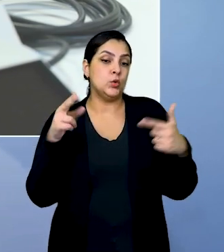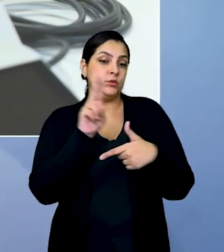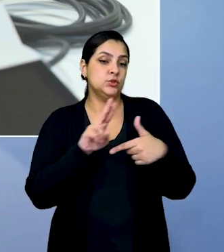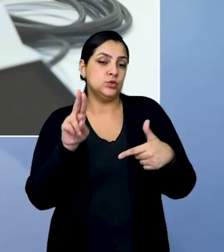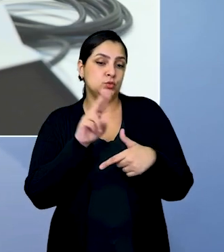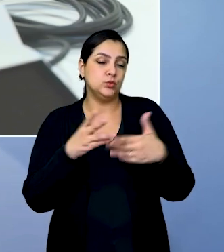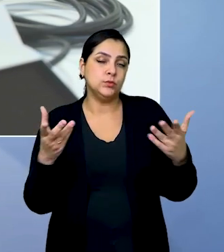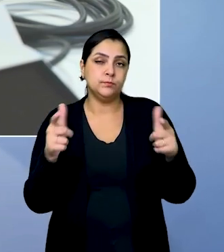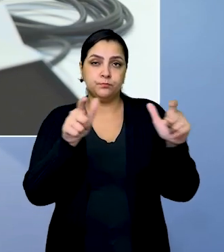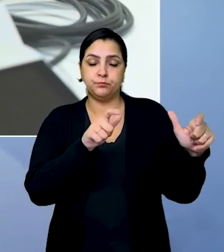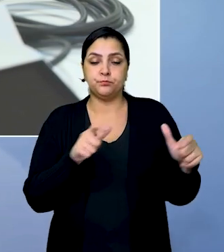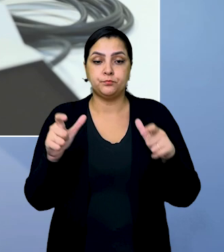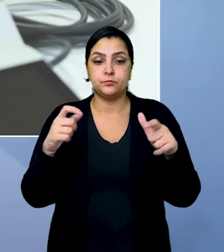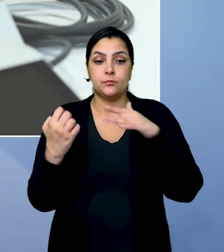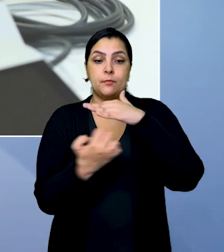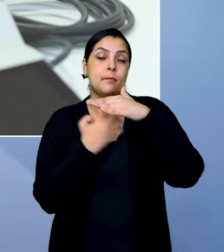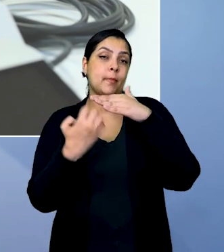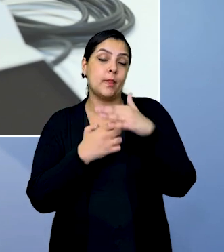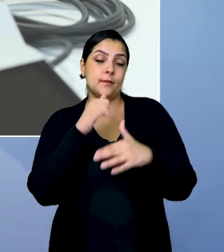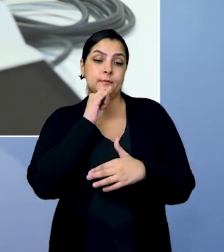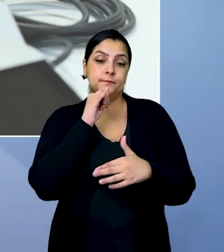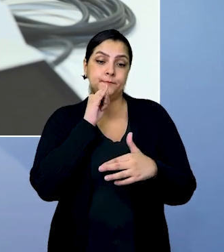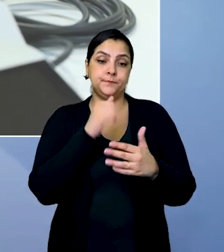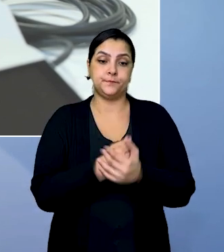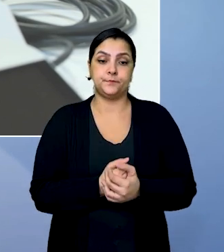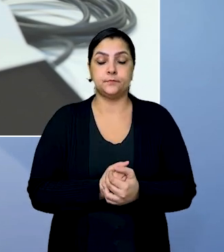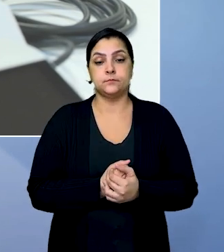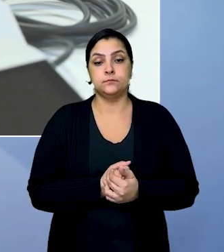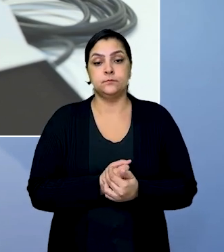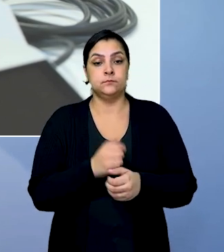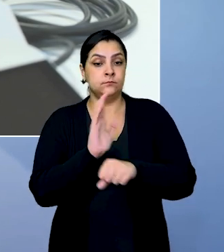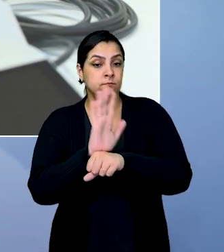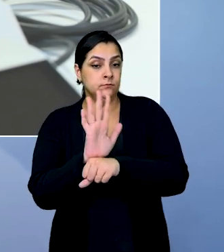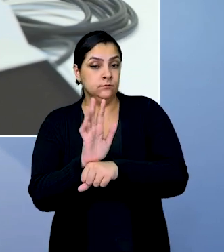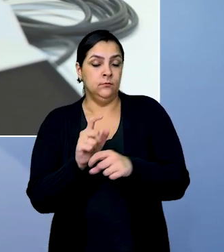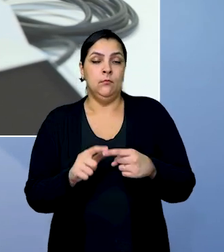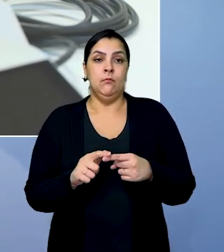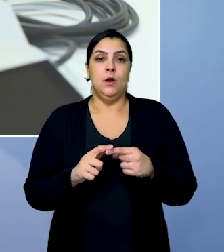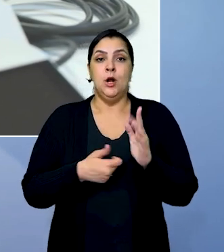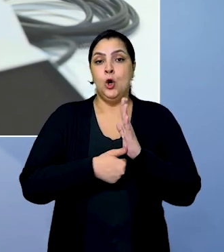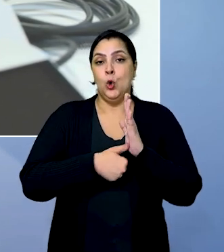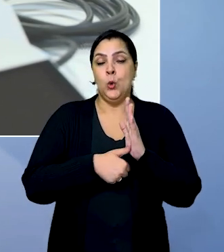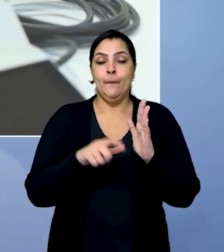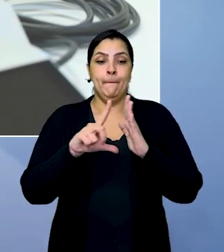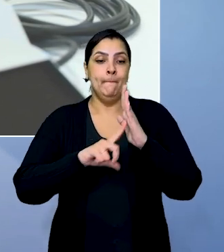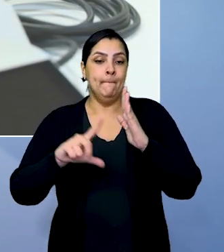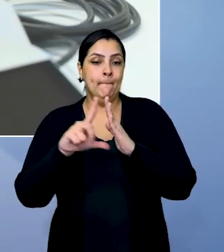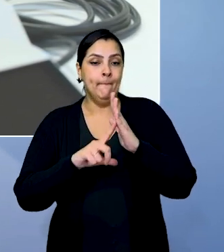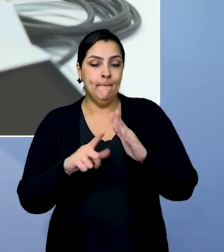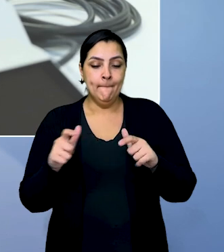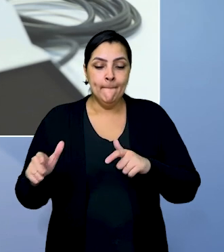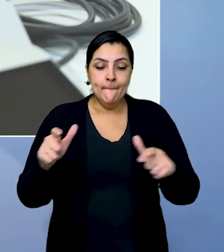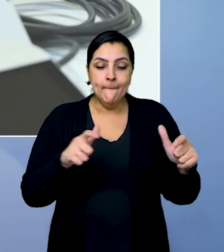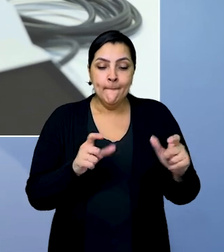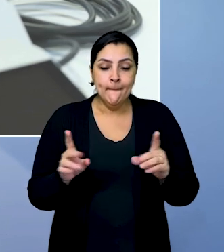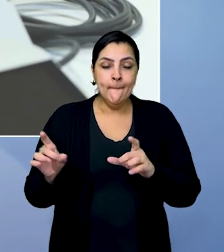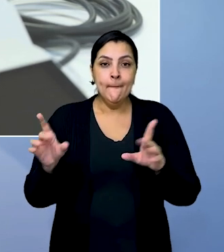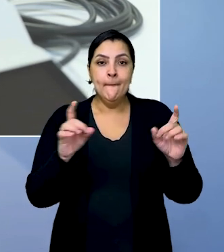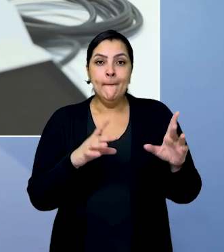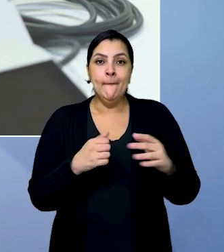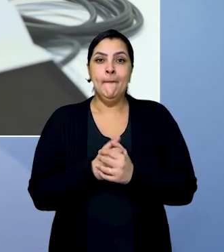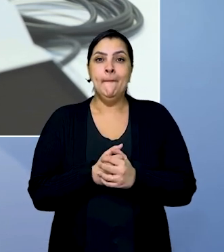comum. Isso inclui estabelecimentos empresariais, como por exemplo, cinemas, clubes, lojas, centros